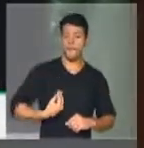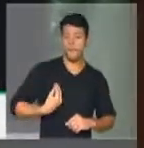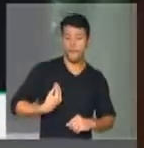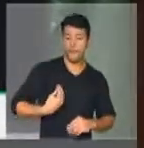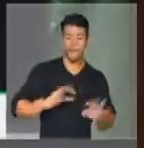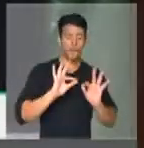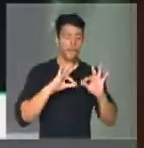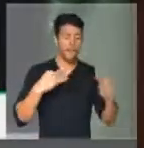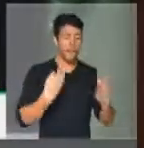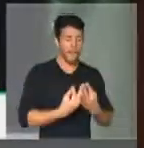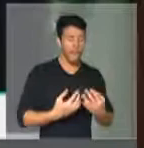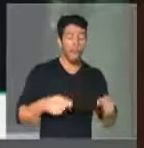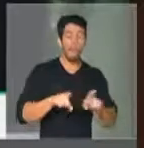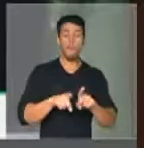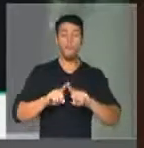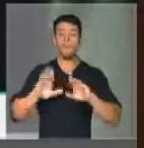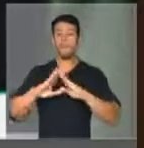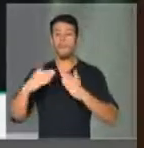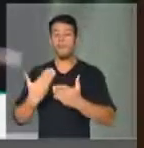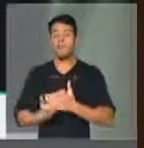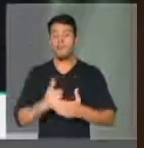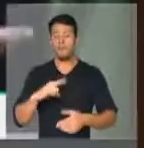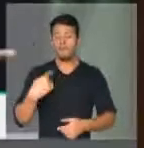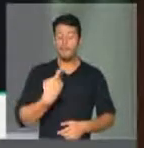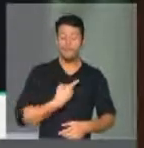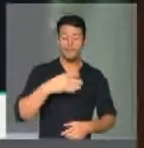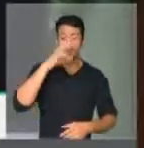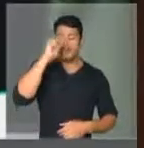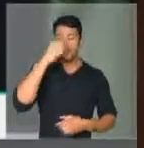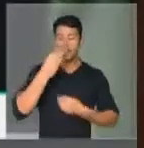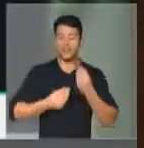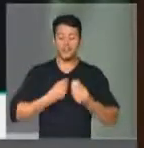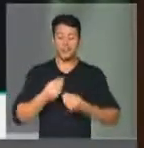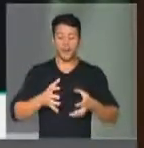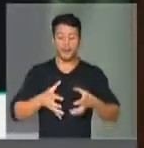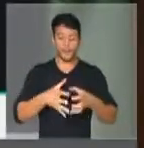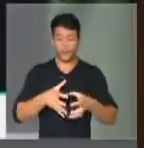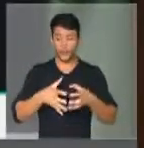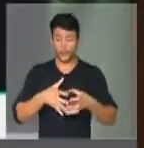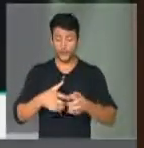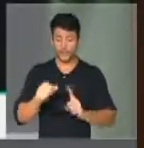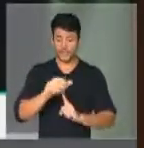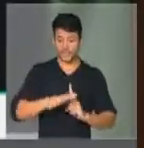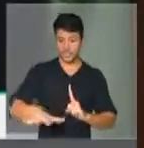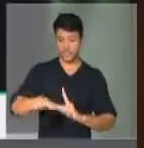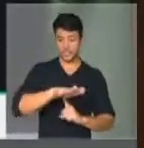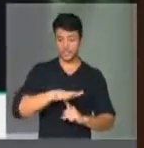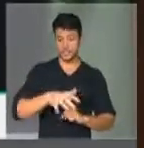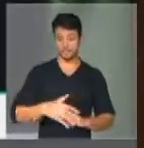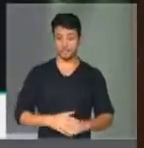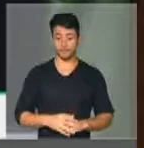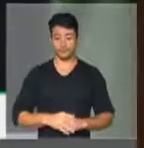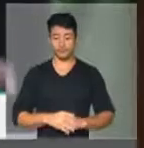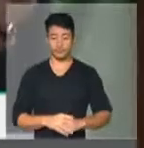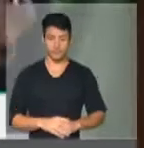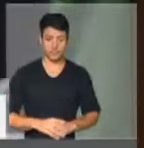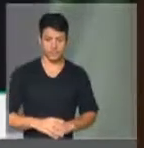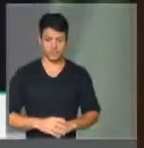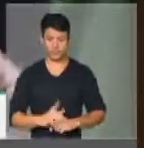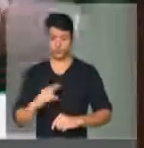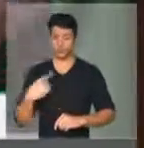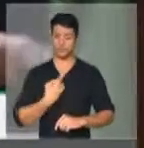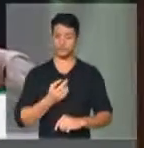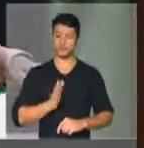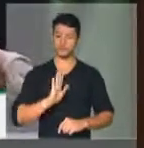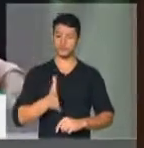com a escola a enfrentar a vida na sociedade brasileira. Isso não é possível. Nós vimos